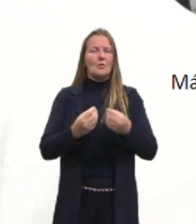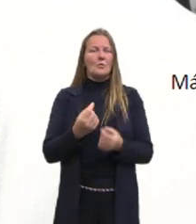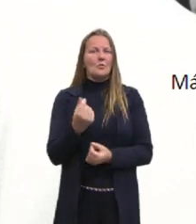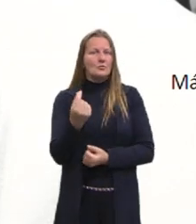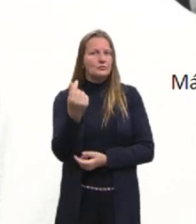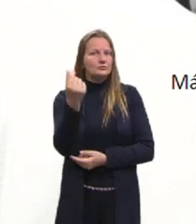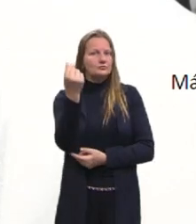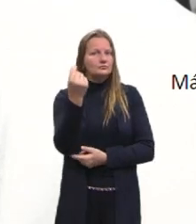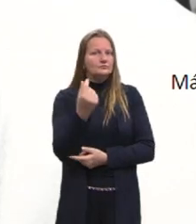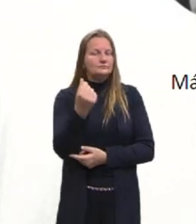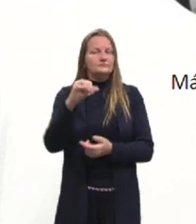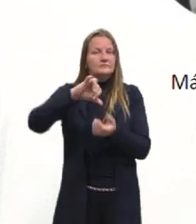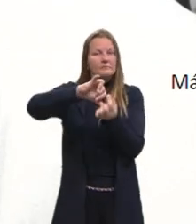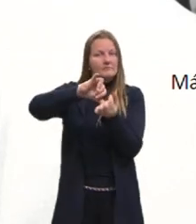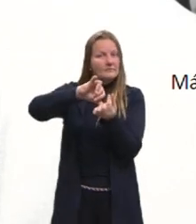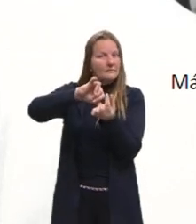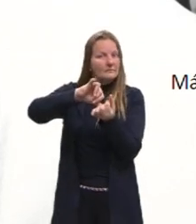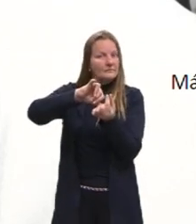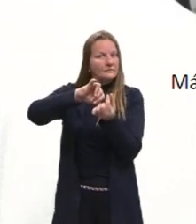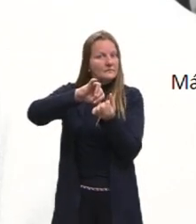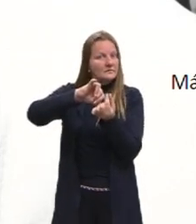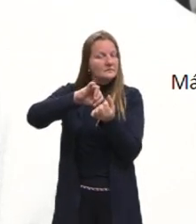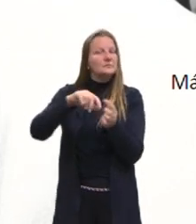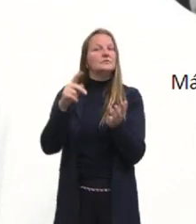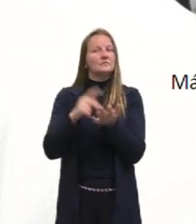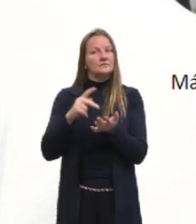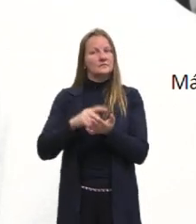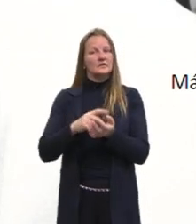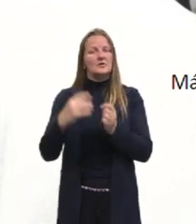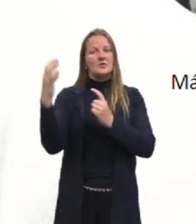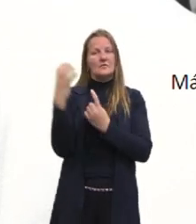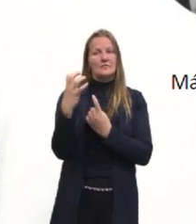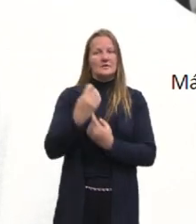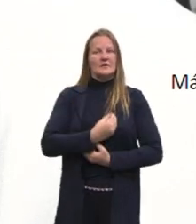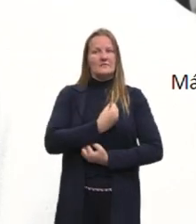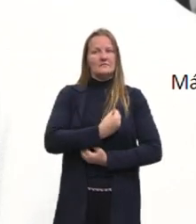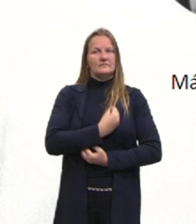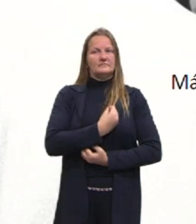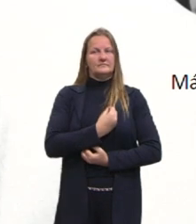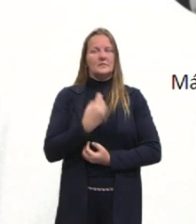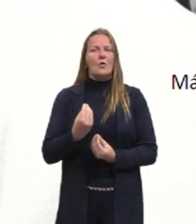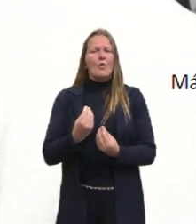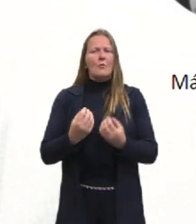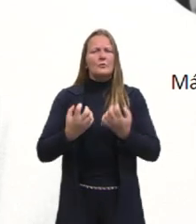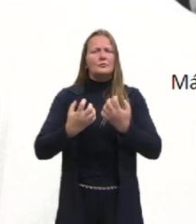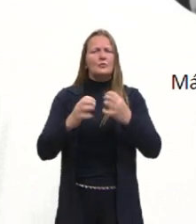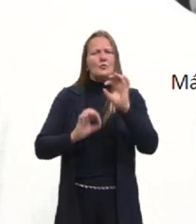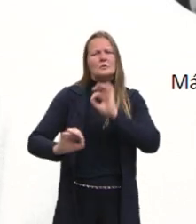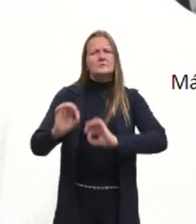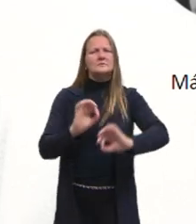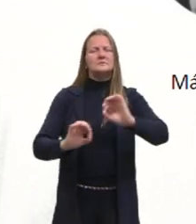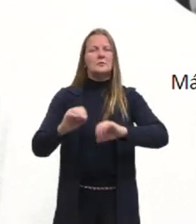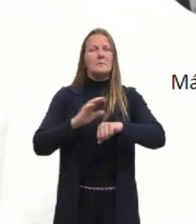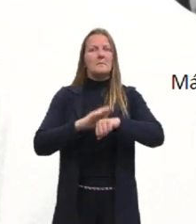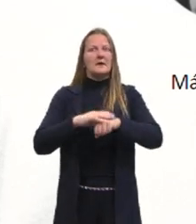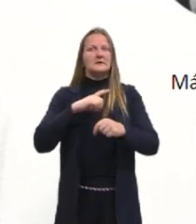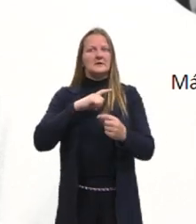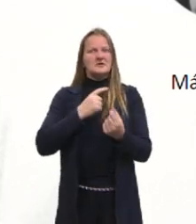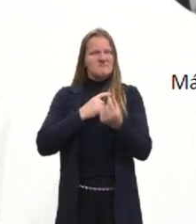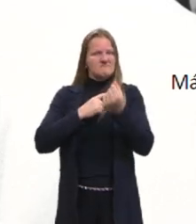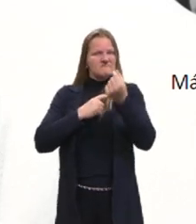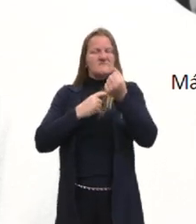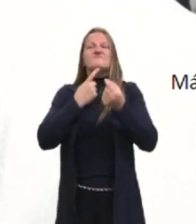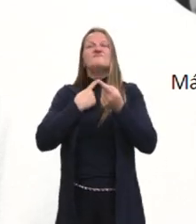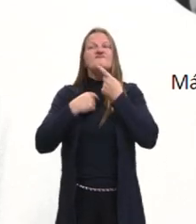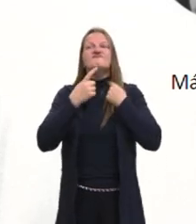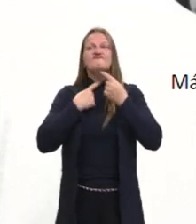desse capitalismo selvagem que a gente vive, influencia na nossa vida. quanto mais a gente tem, mais a gente quer ter. A